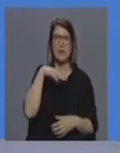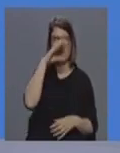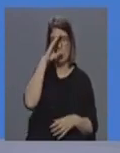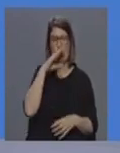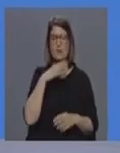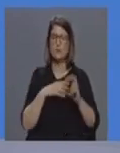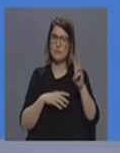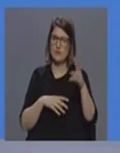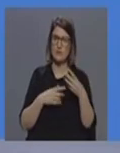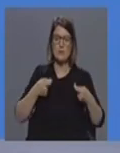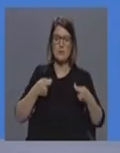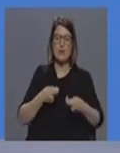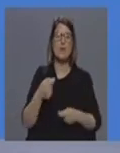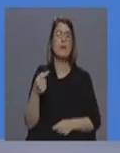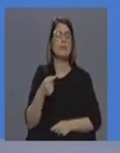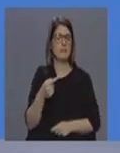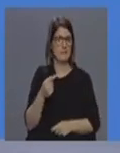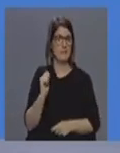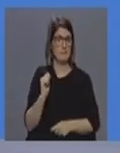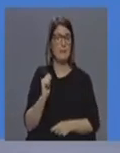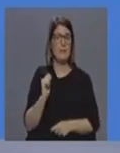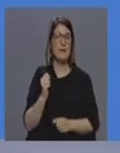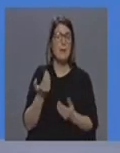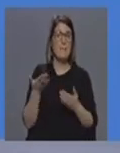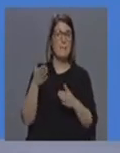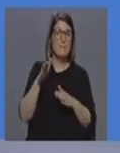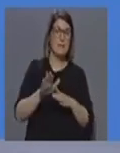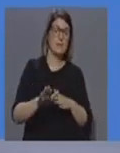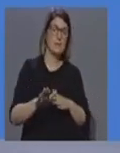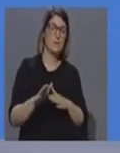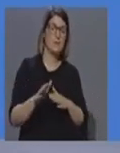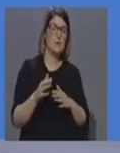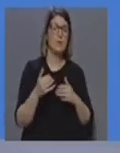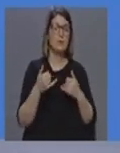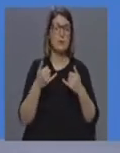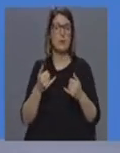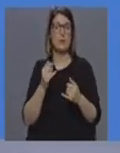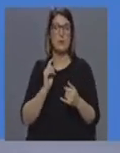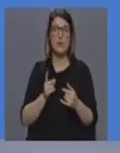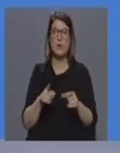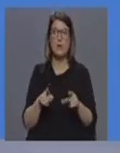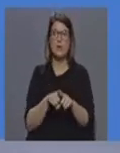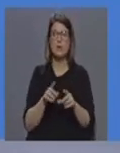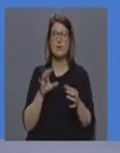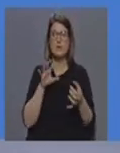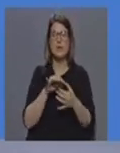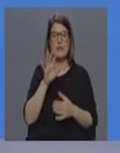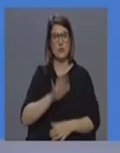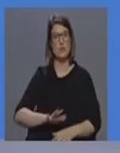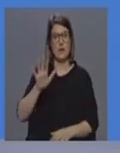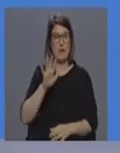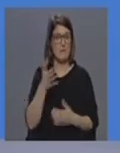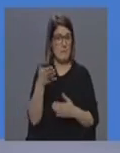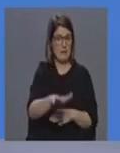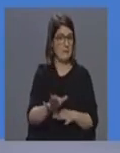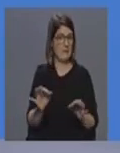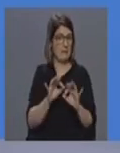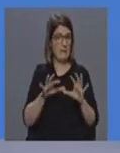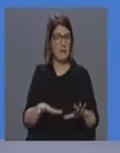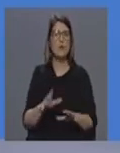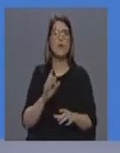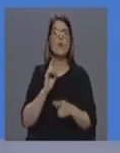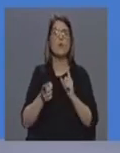o passo seguinte que será o passo estipulado a nível também nacional será